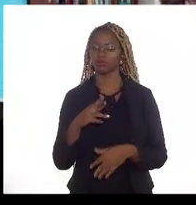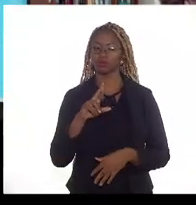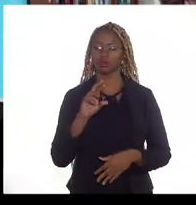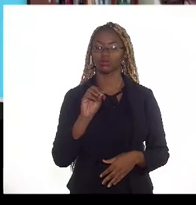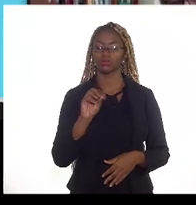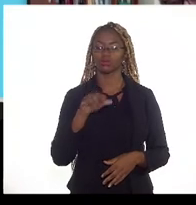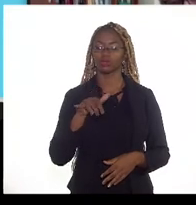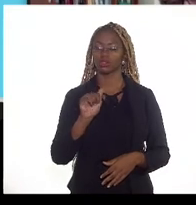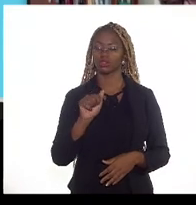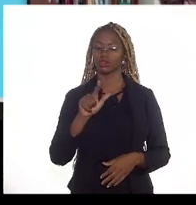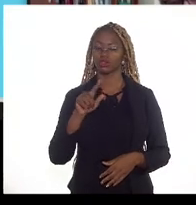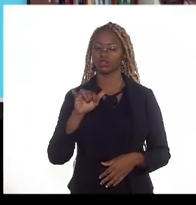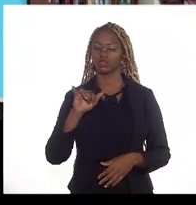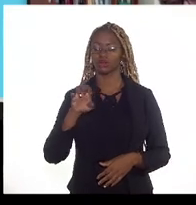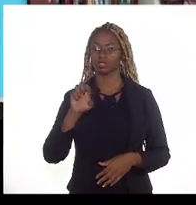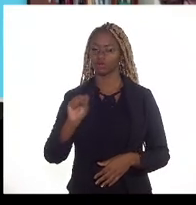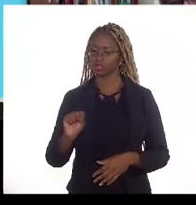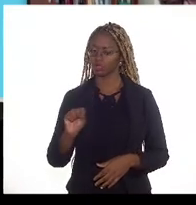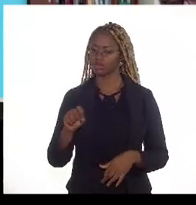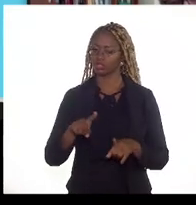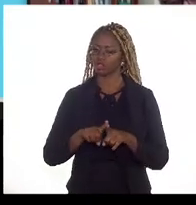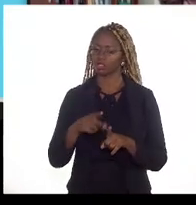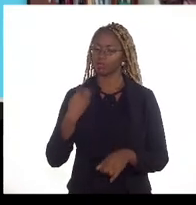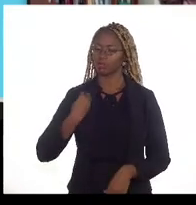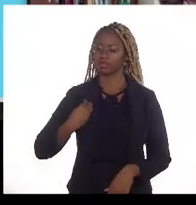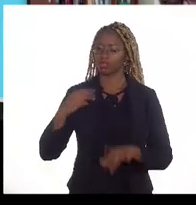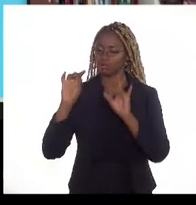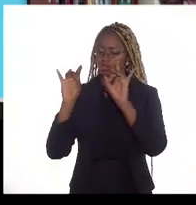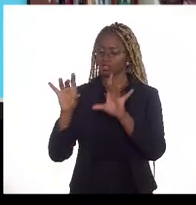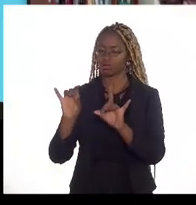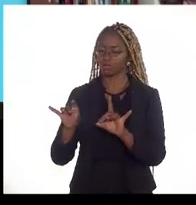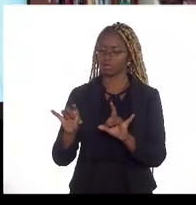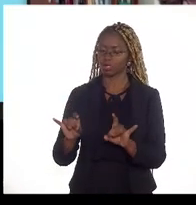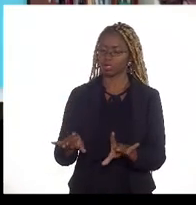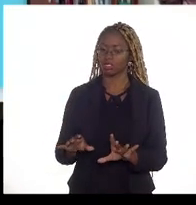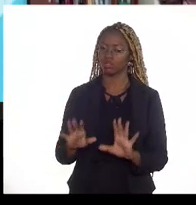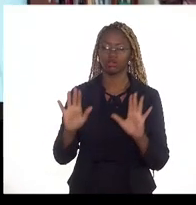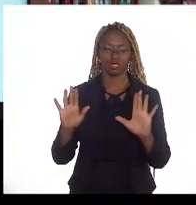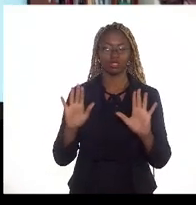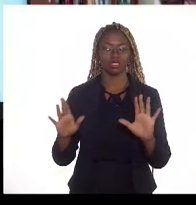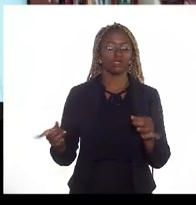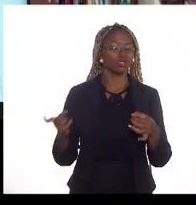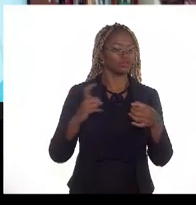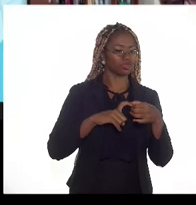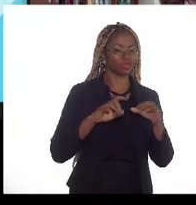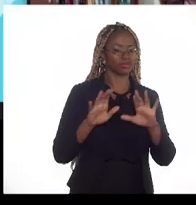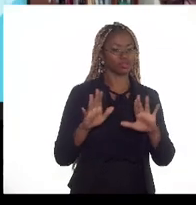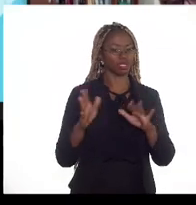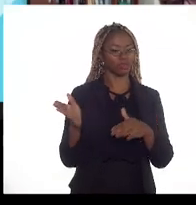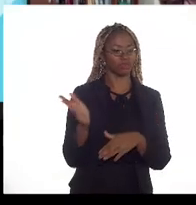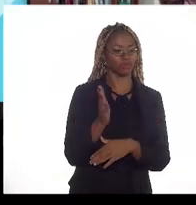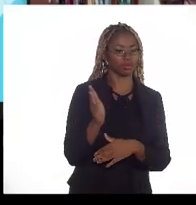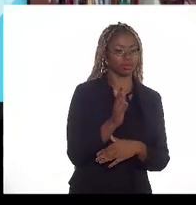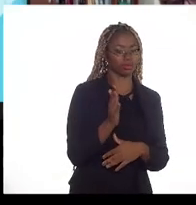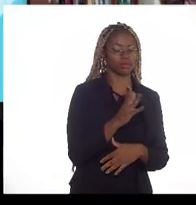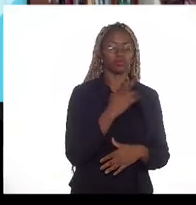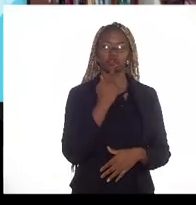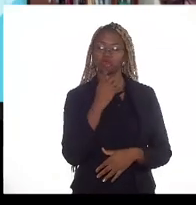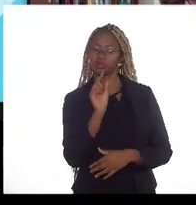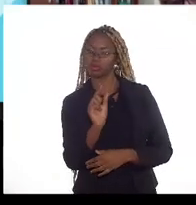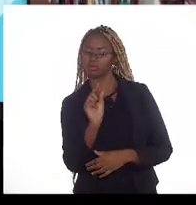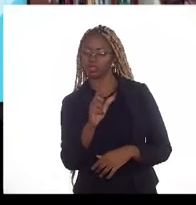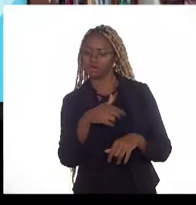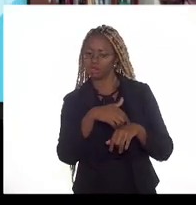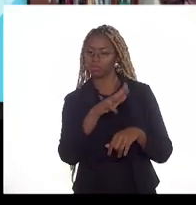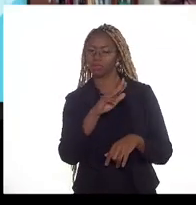participações especiais em correntes distintas deixa eu voltar para trás aqui e falar um pouquinho mais